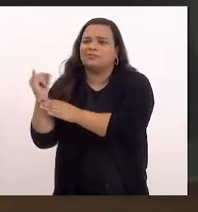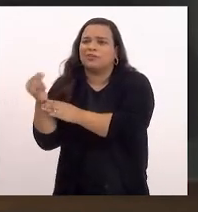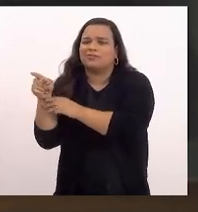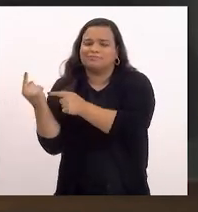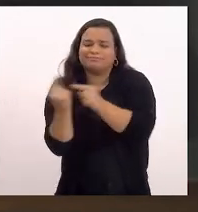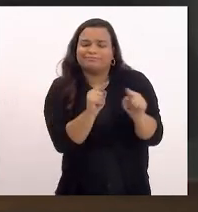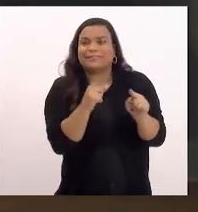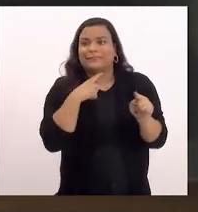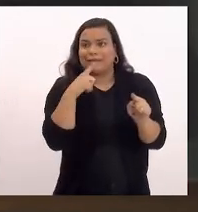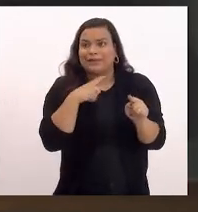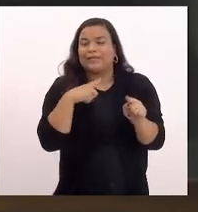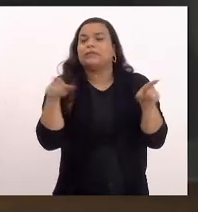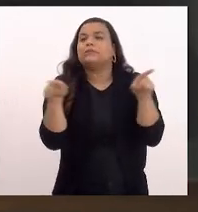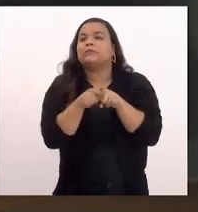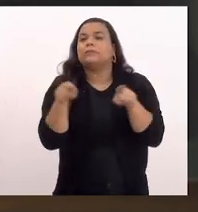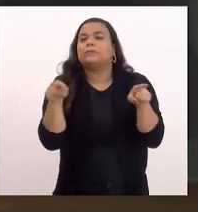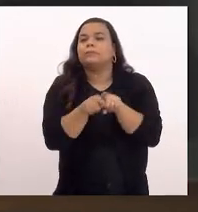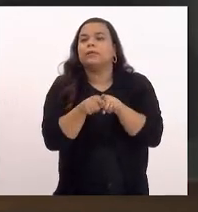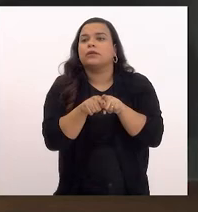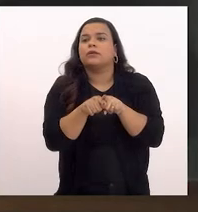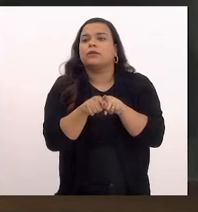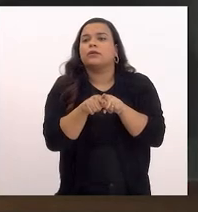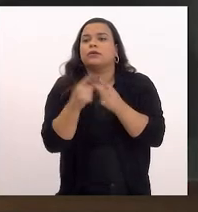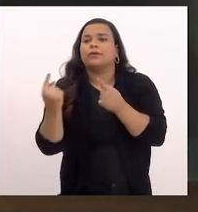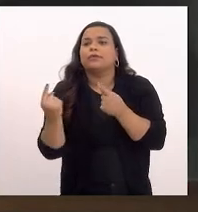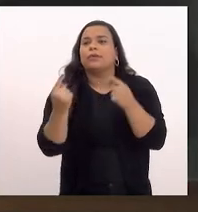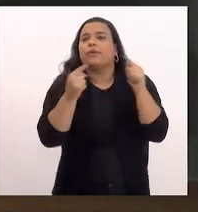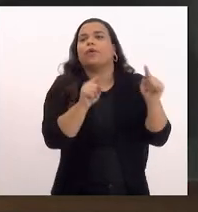às demais emendas.